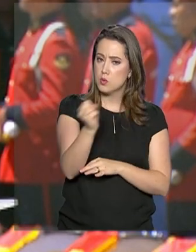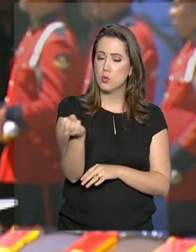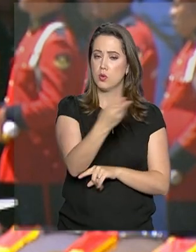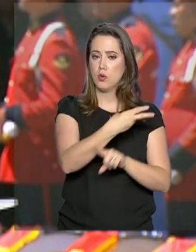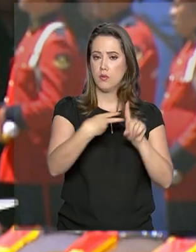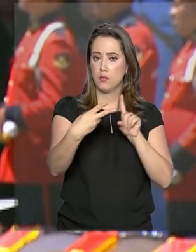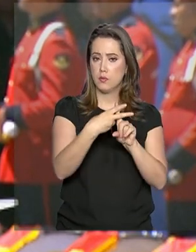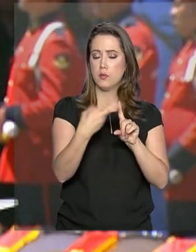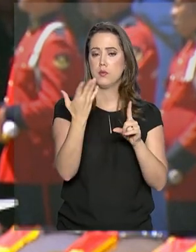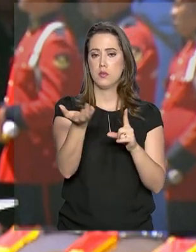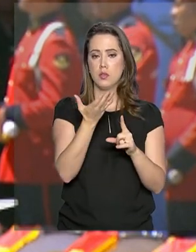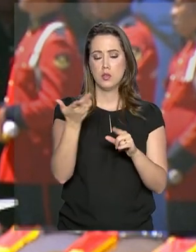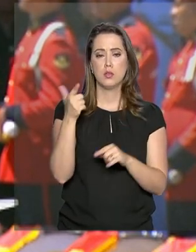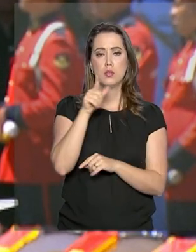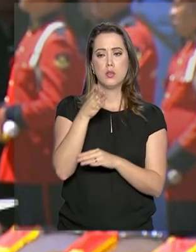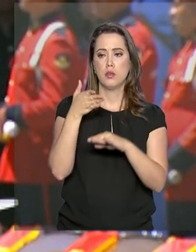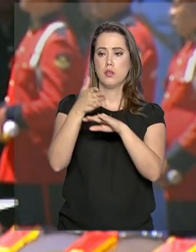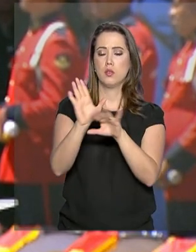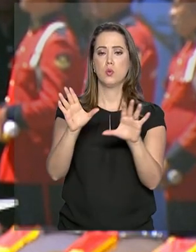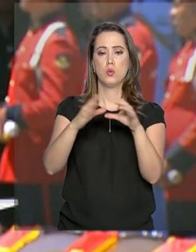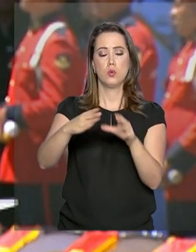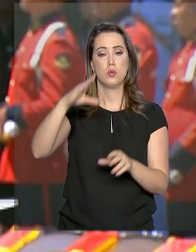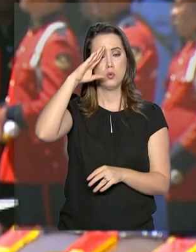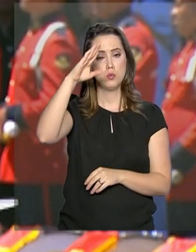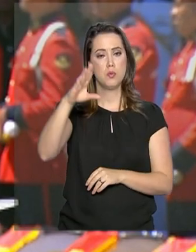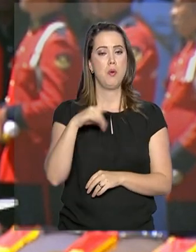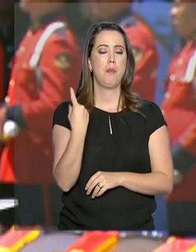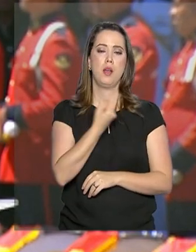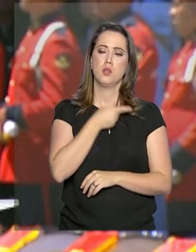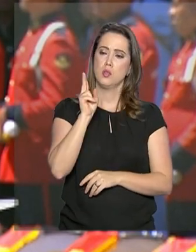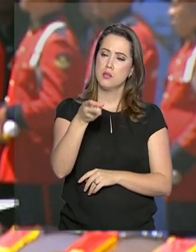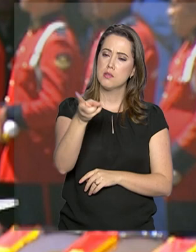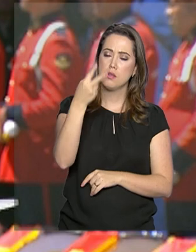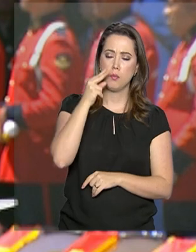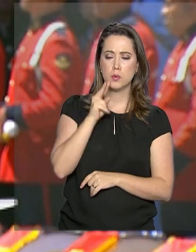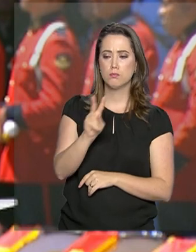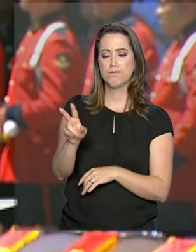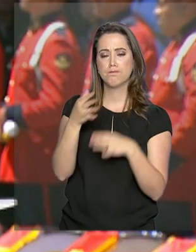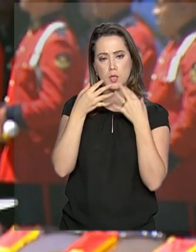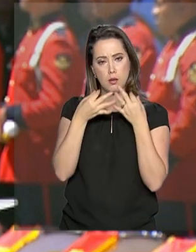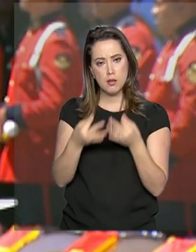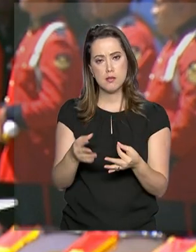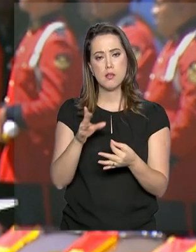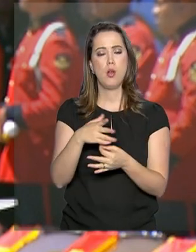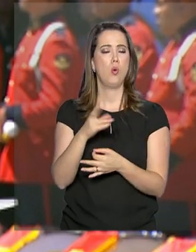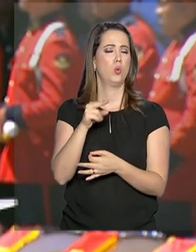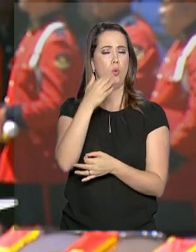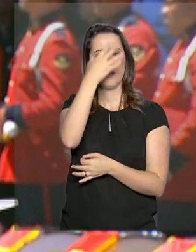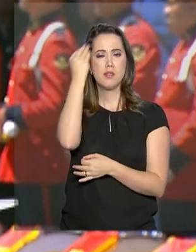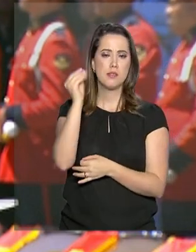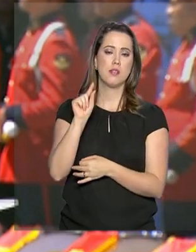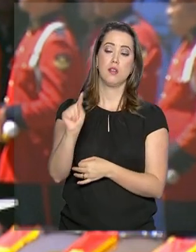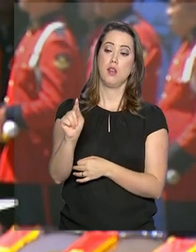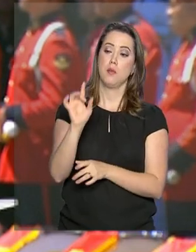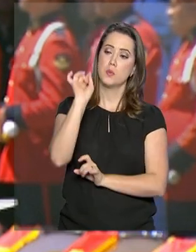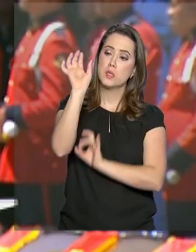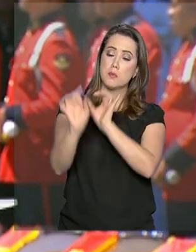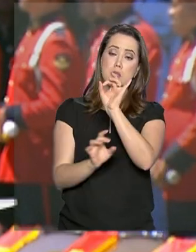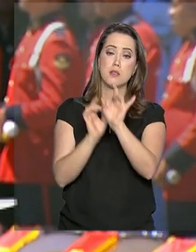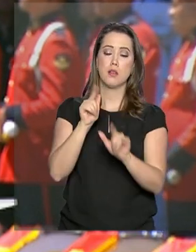Previdência, que atingirá os militares, mas não deixaremos de lado, não esqueceremos as